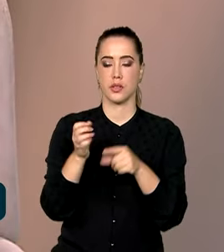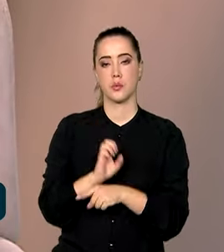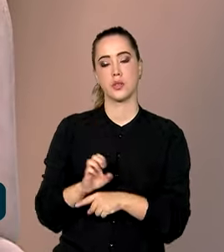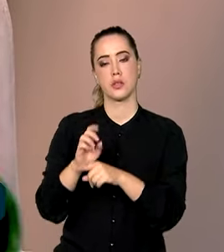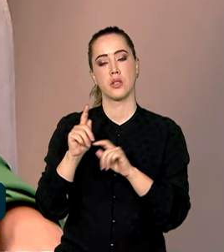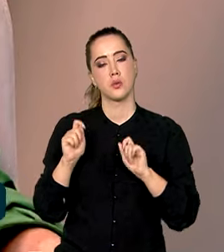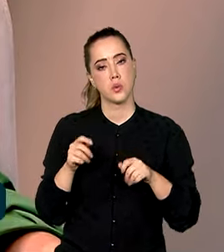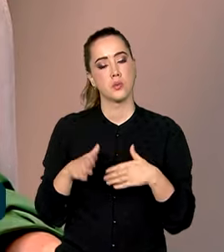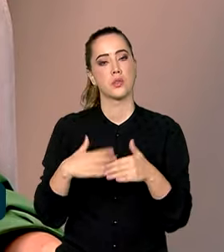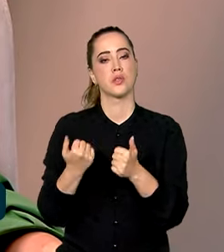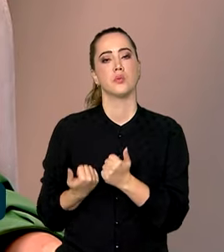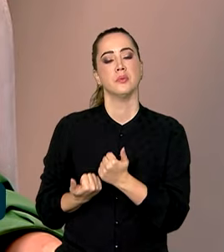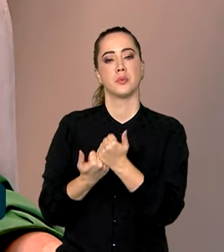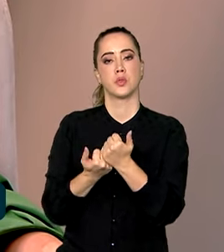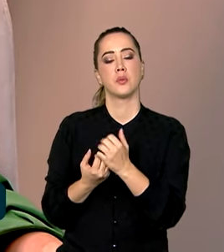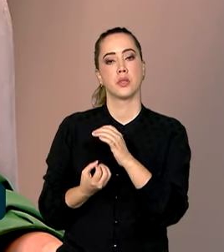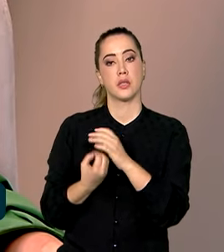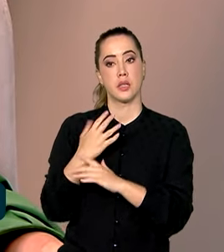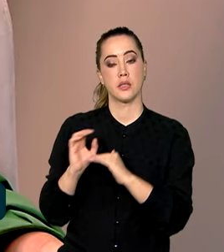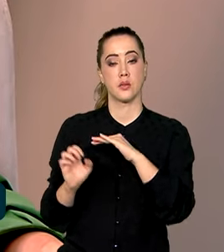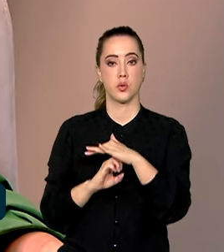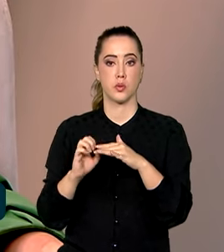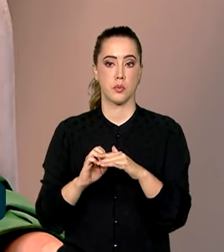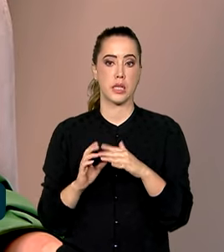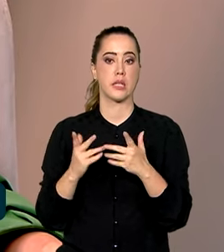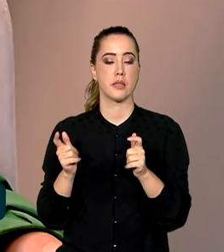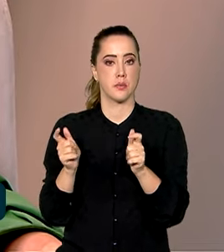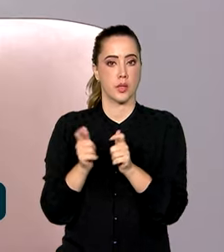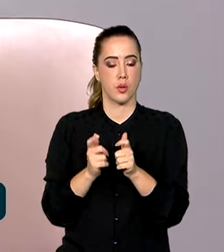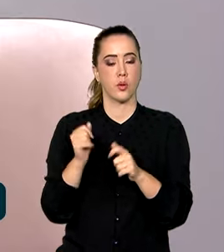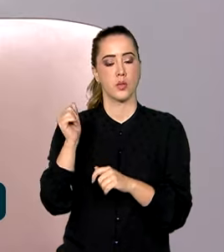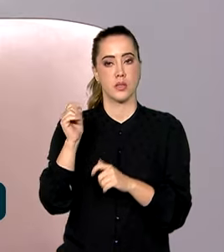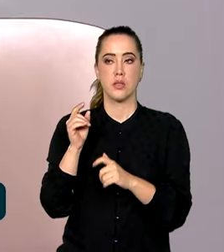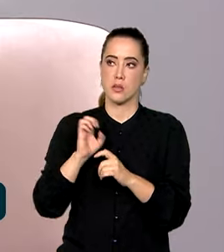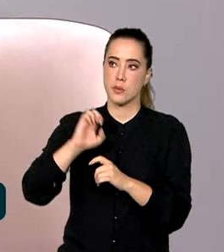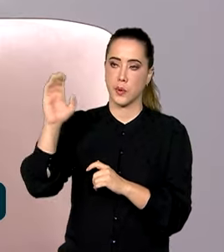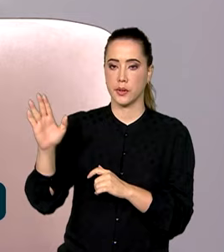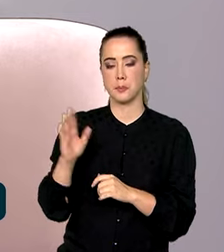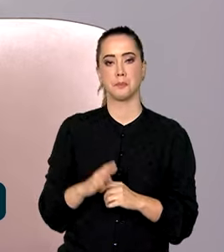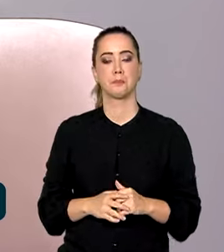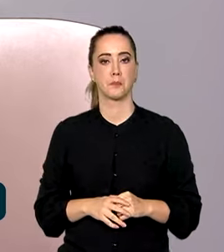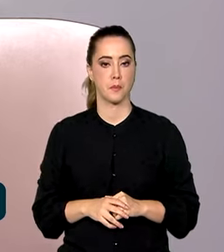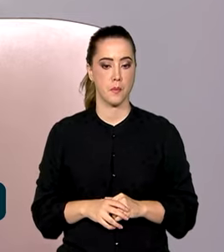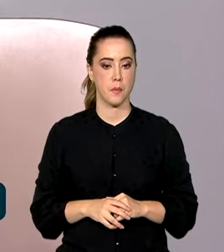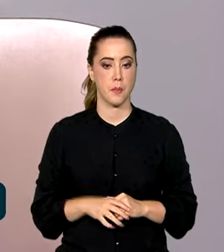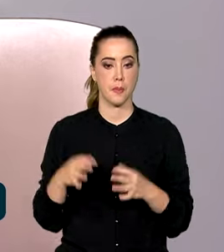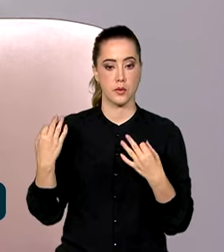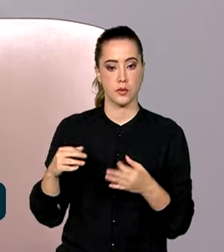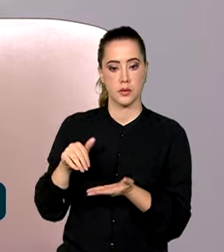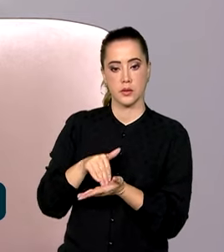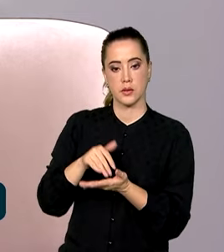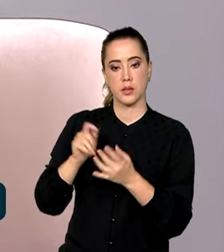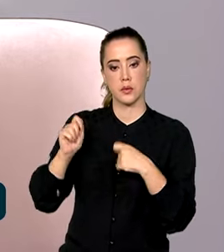podem apoiar a inserção externa de empresas de pequeno porte Brasil adentro. Certo, secretária. E uma medida que também